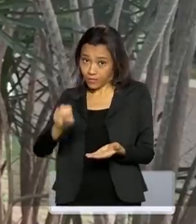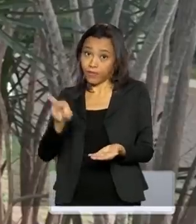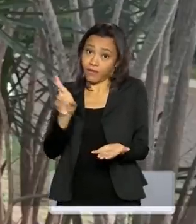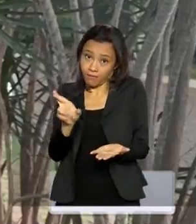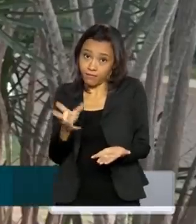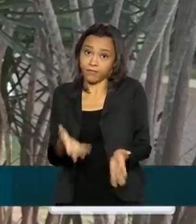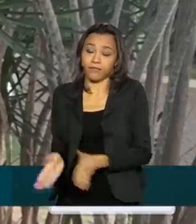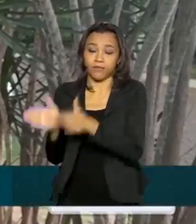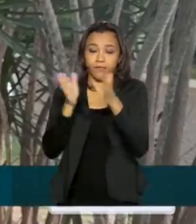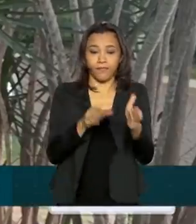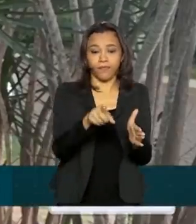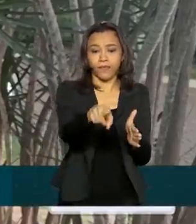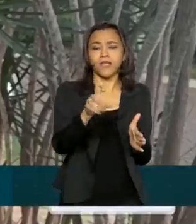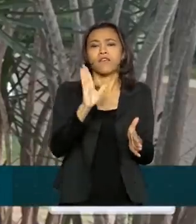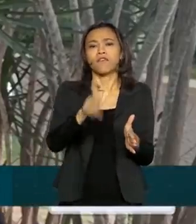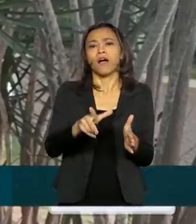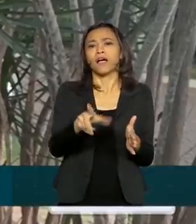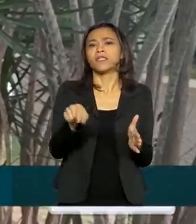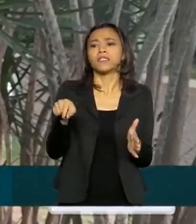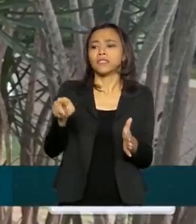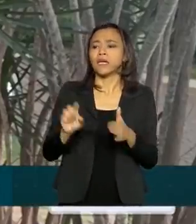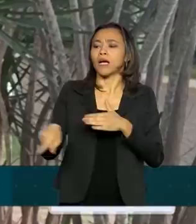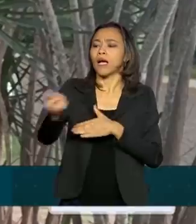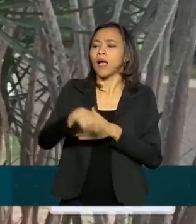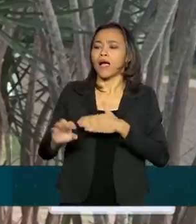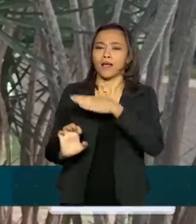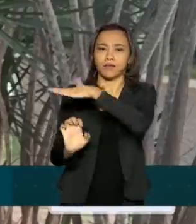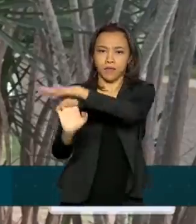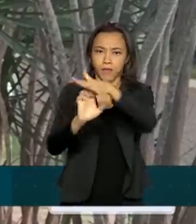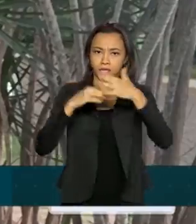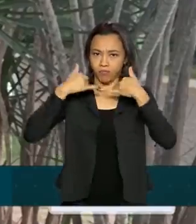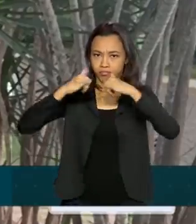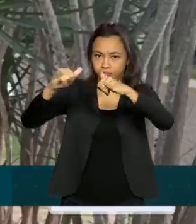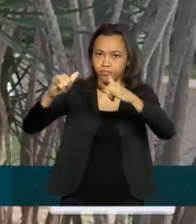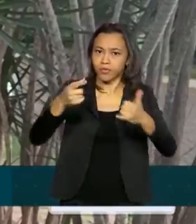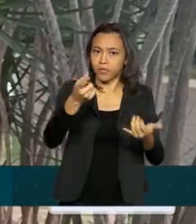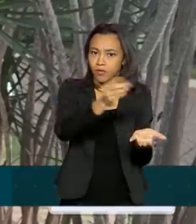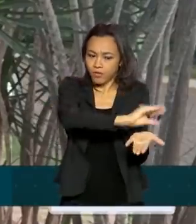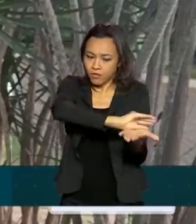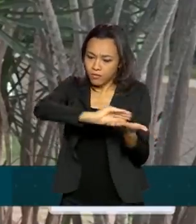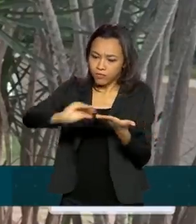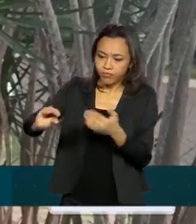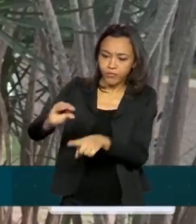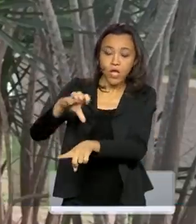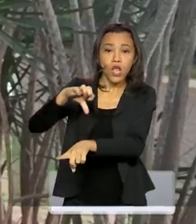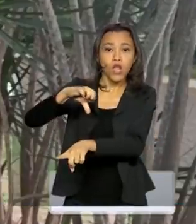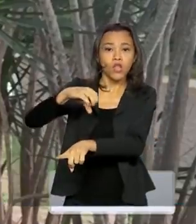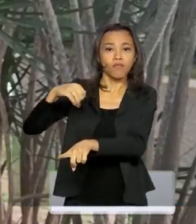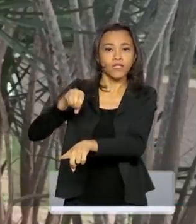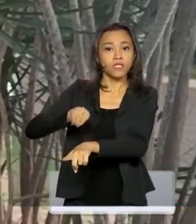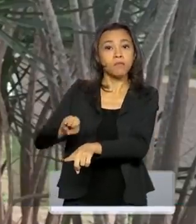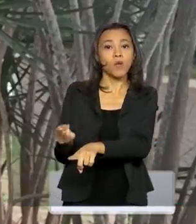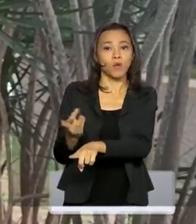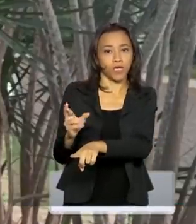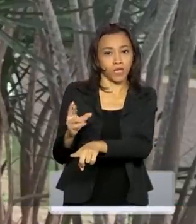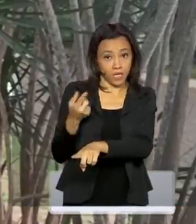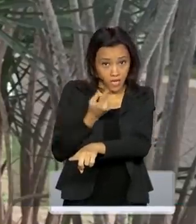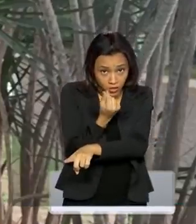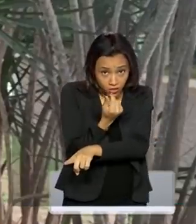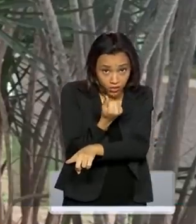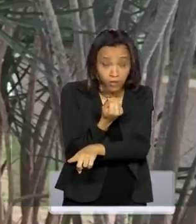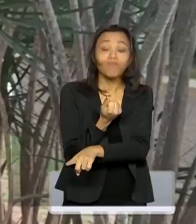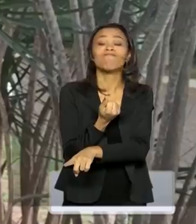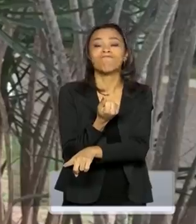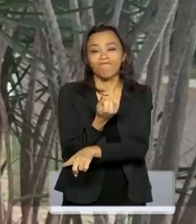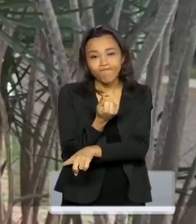repassados às distribuidoras de energia elétrica 900 milhões de reais. Os recursos virão da